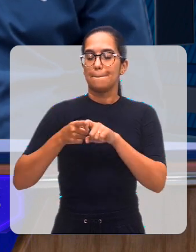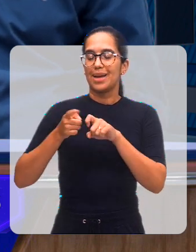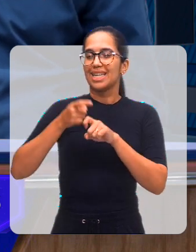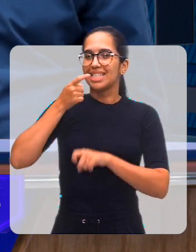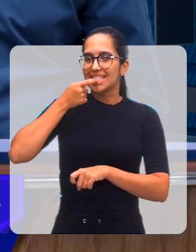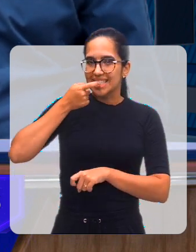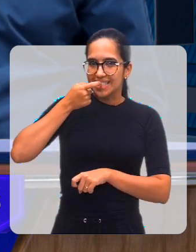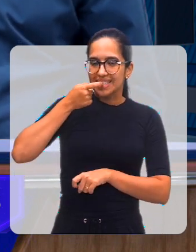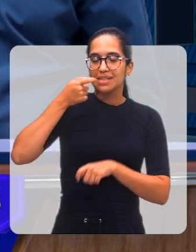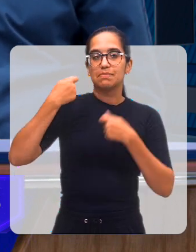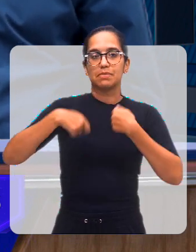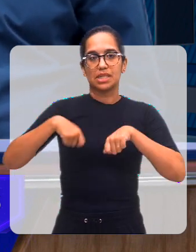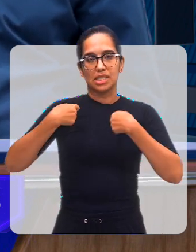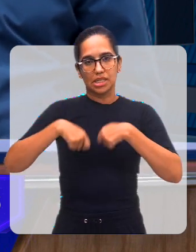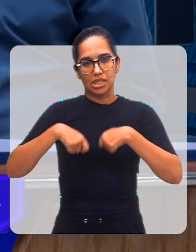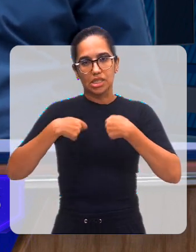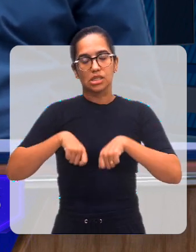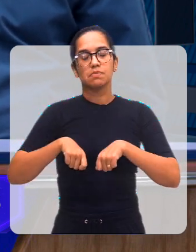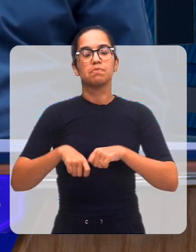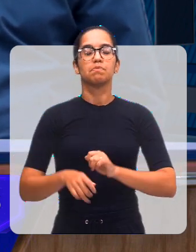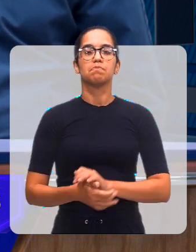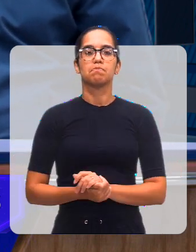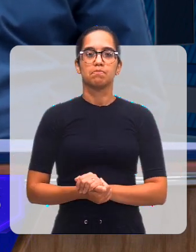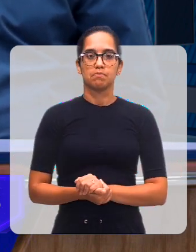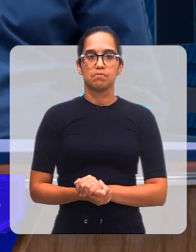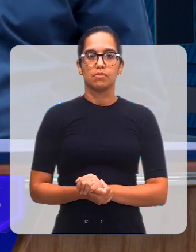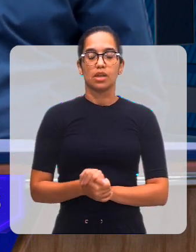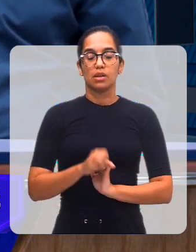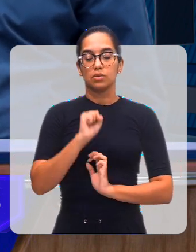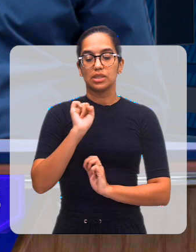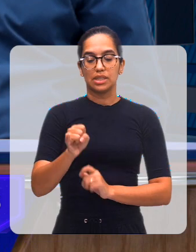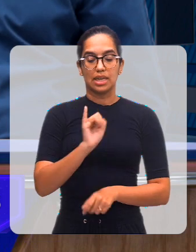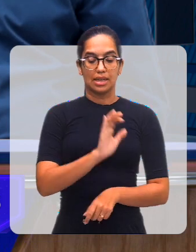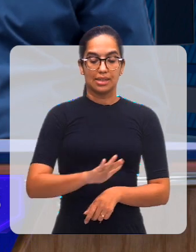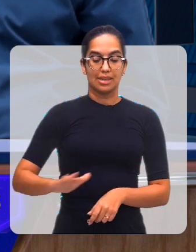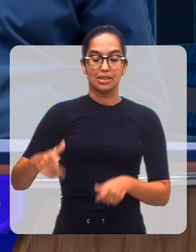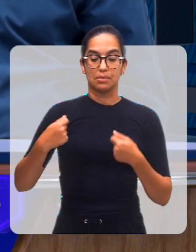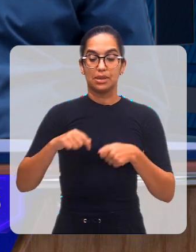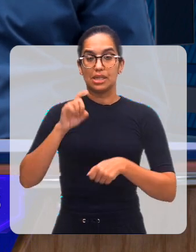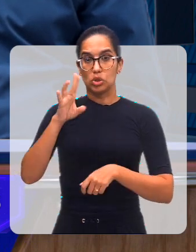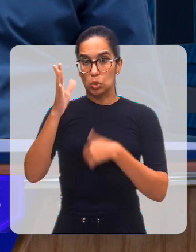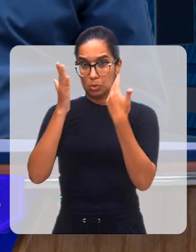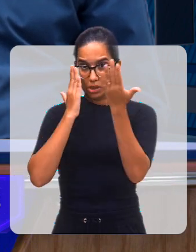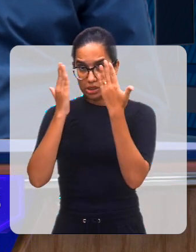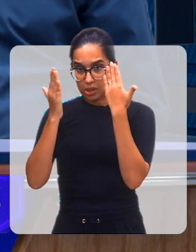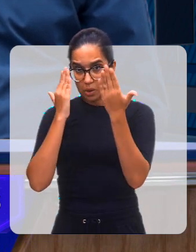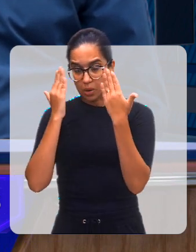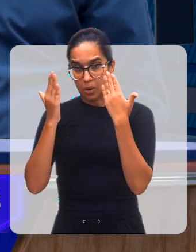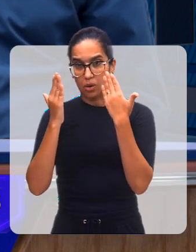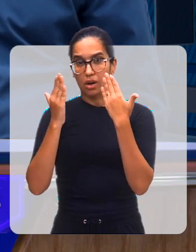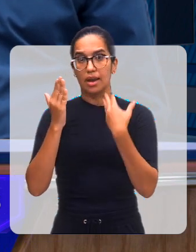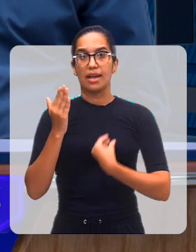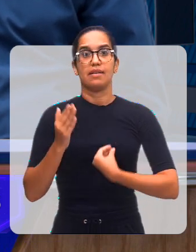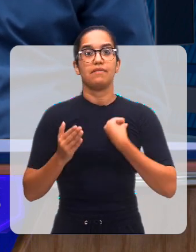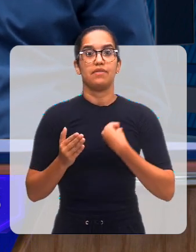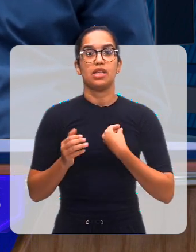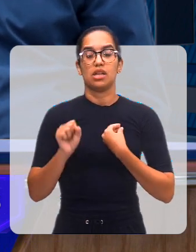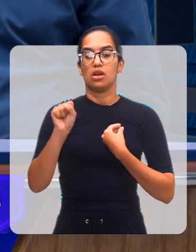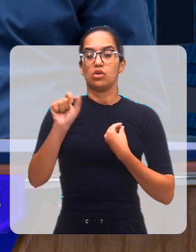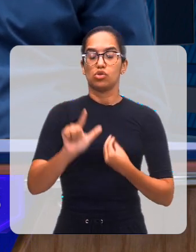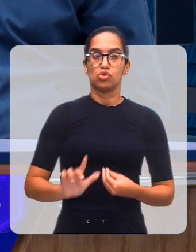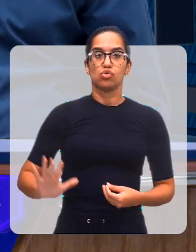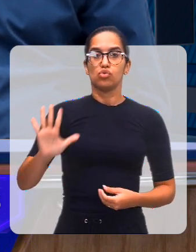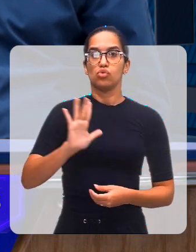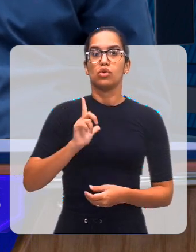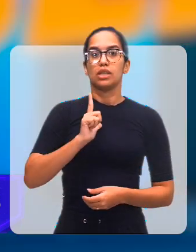para aparelho ortodôntico. Então, se a criança precisa só de psicólogo, mora no território da Zona Sul,